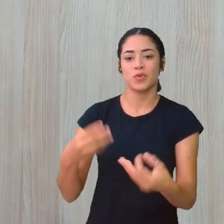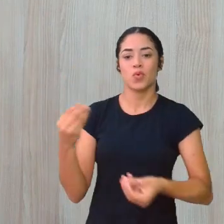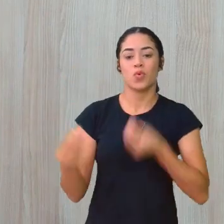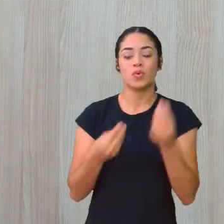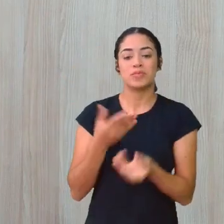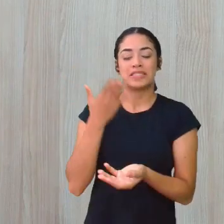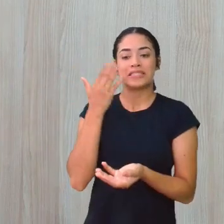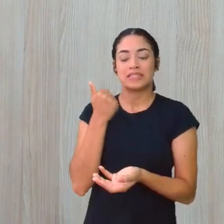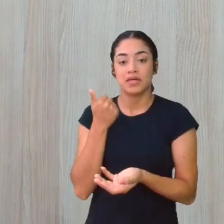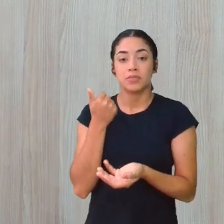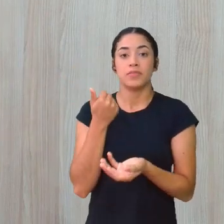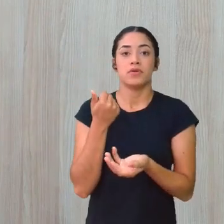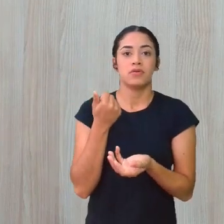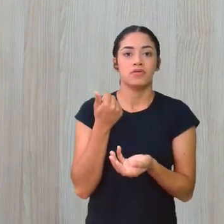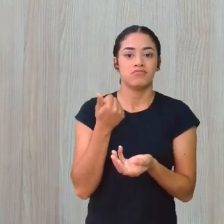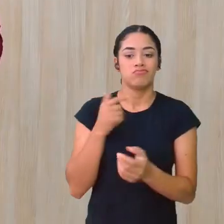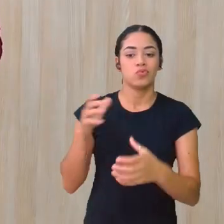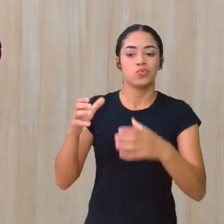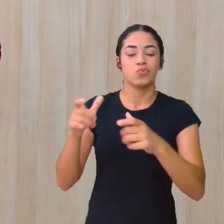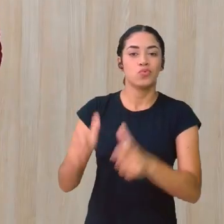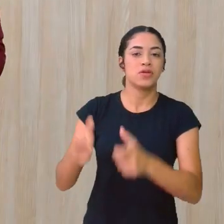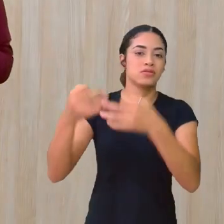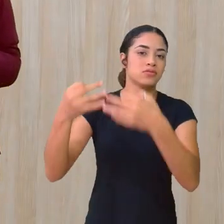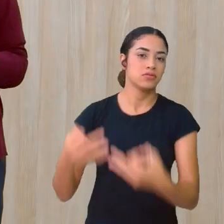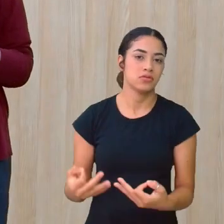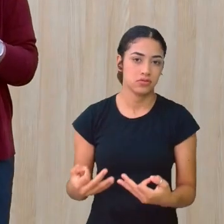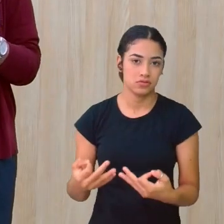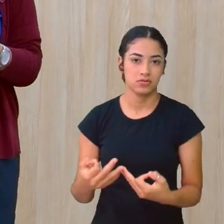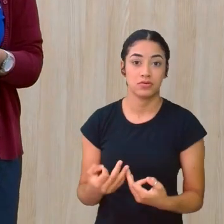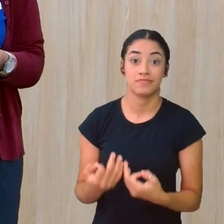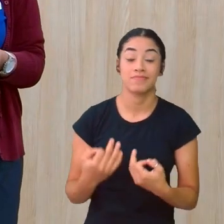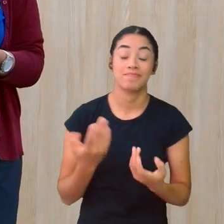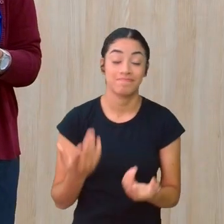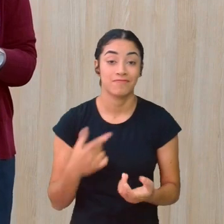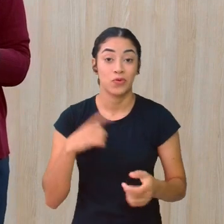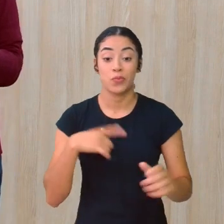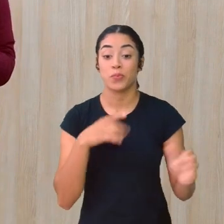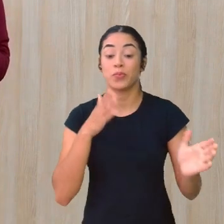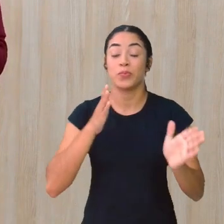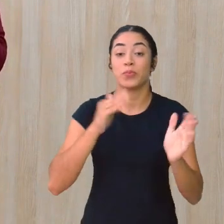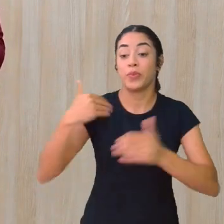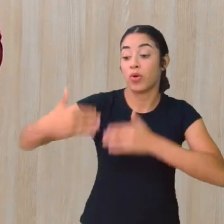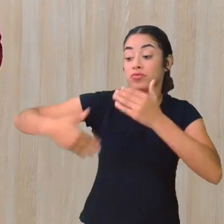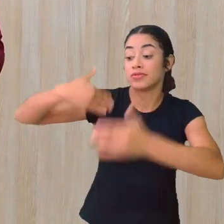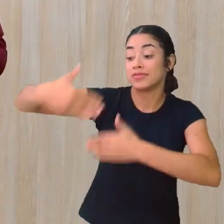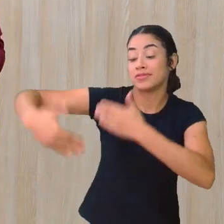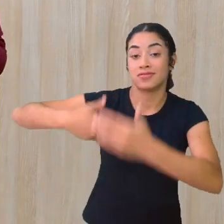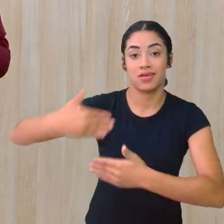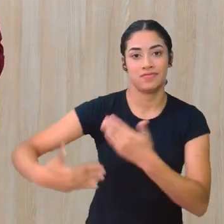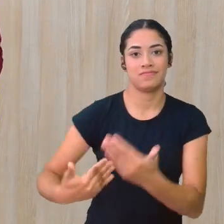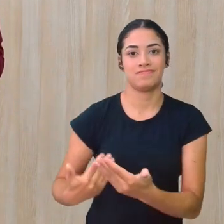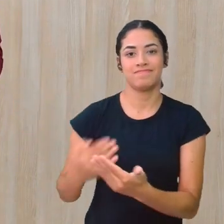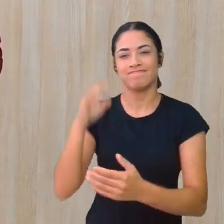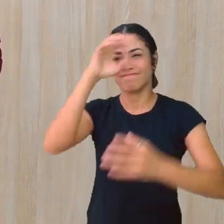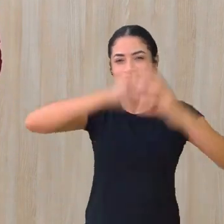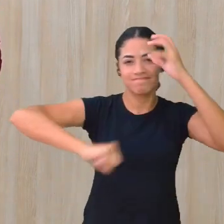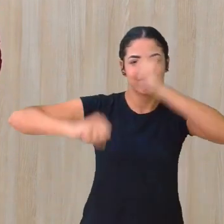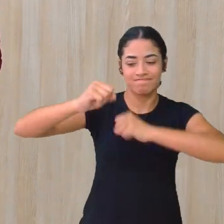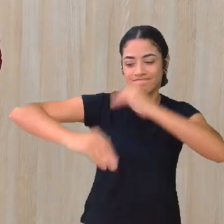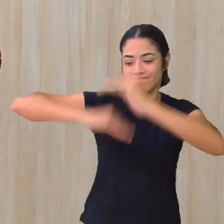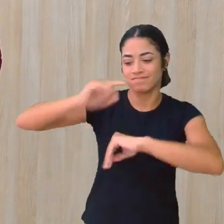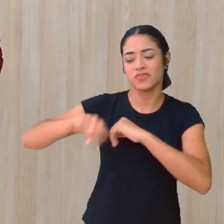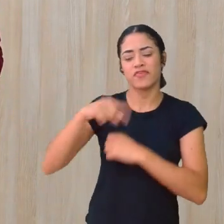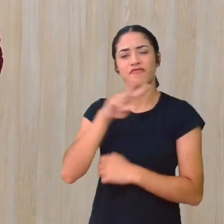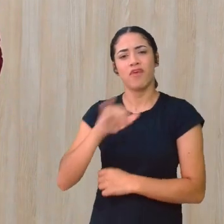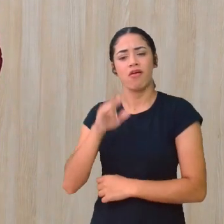com isso, né? E faz muita gente pensar Num processo da diplomacia Né? Assim Às vezes a gente vai se reconhecer Como diferente